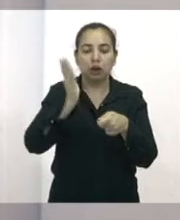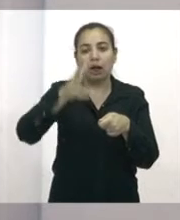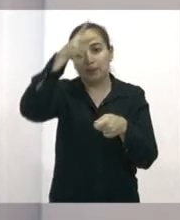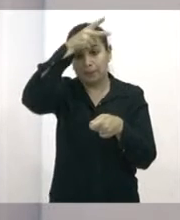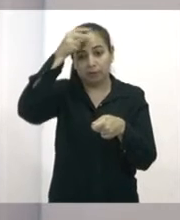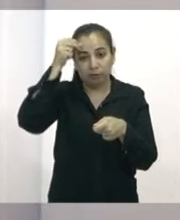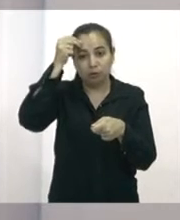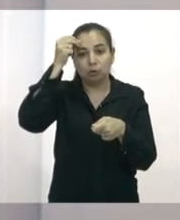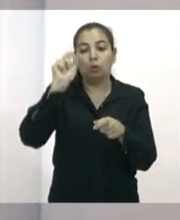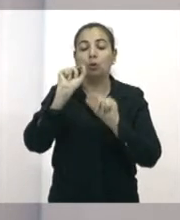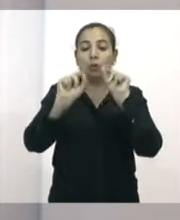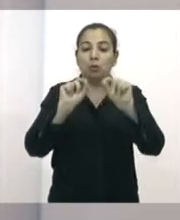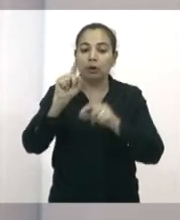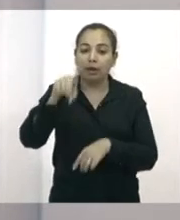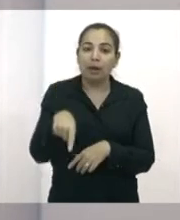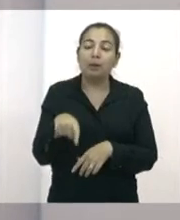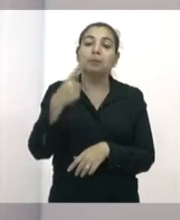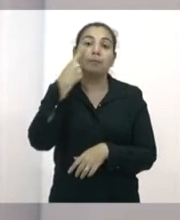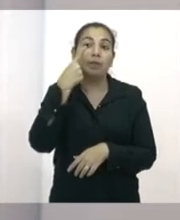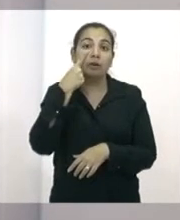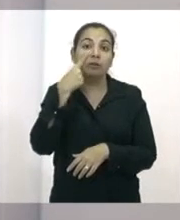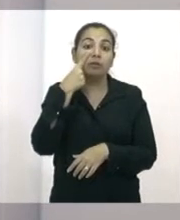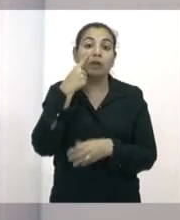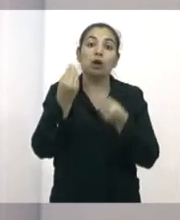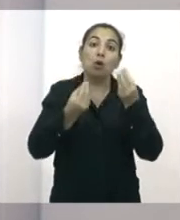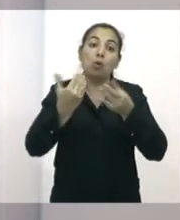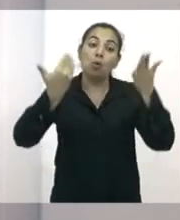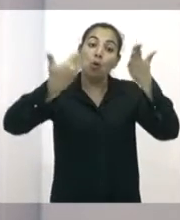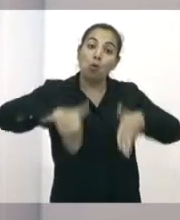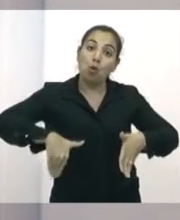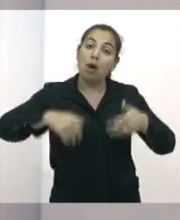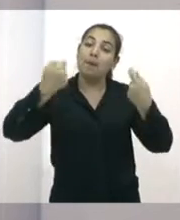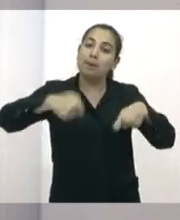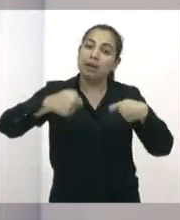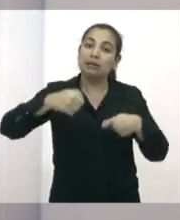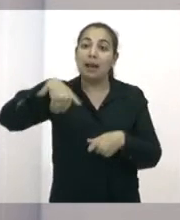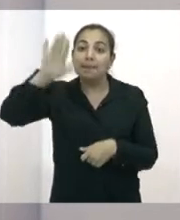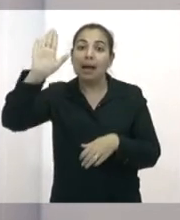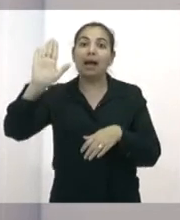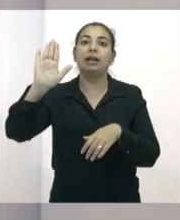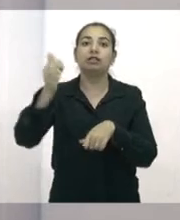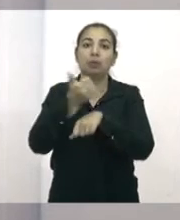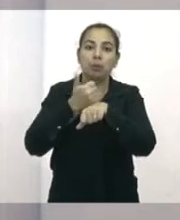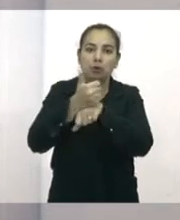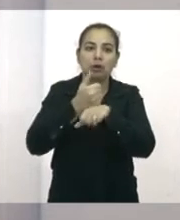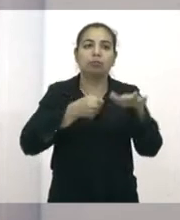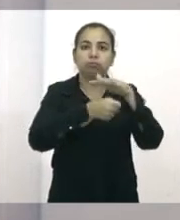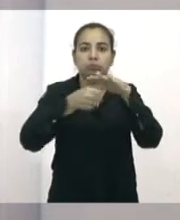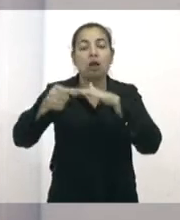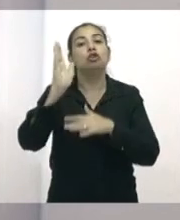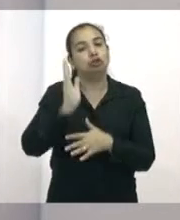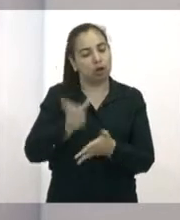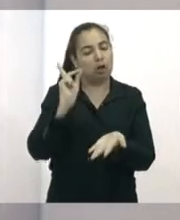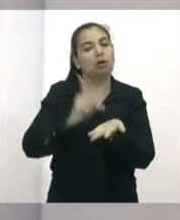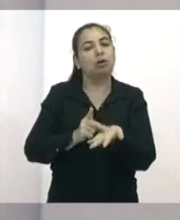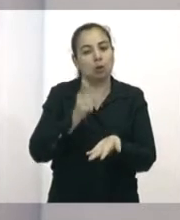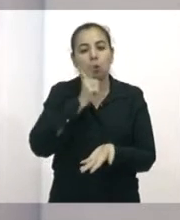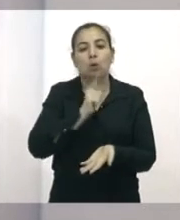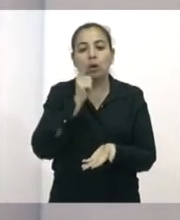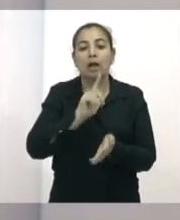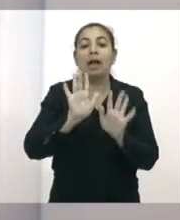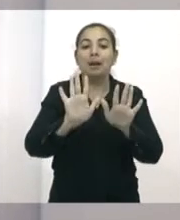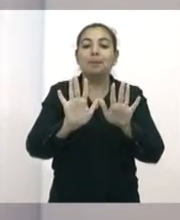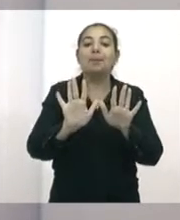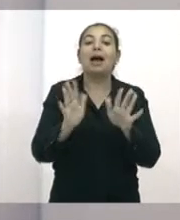como, por exemplo, a indicação para a realização de concurso para profissionais dos CAPS. Isso a Prefeitura realmente fez, embora não da forma